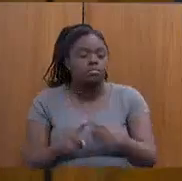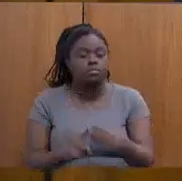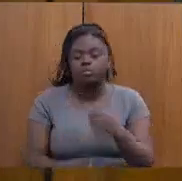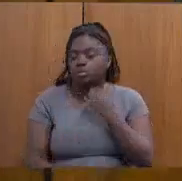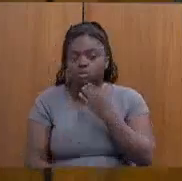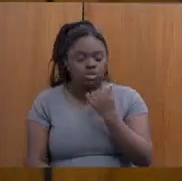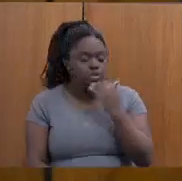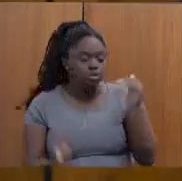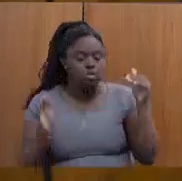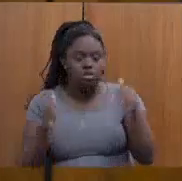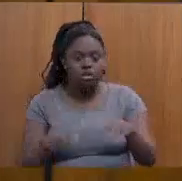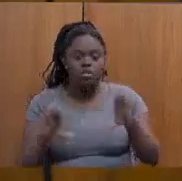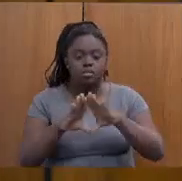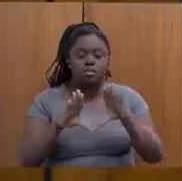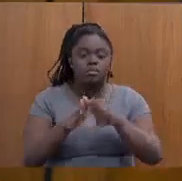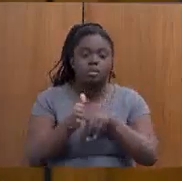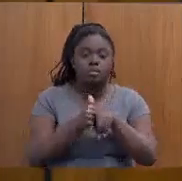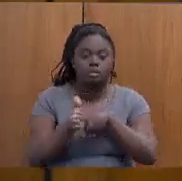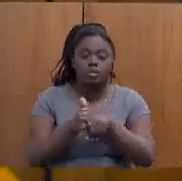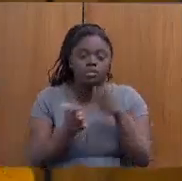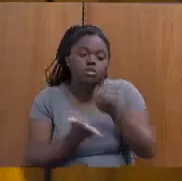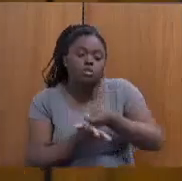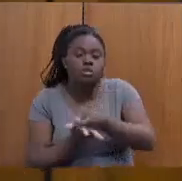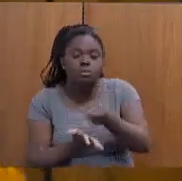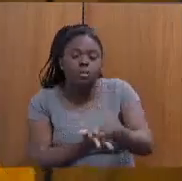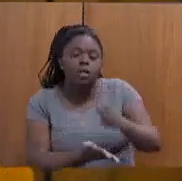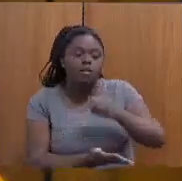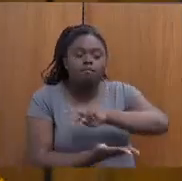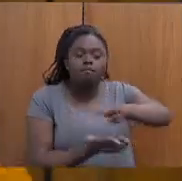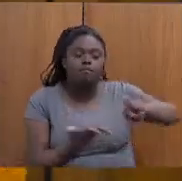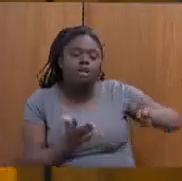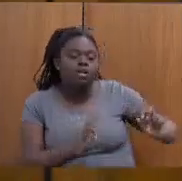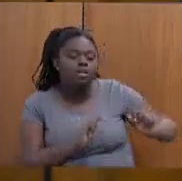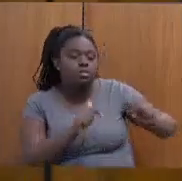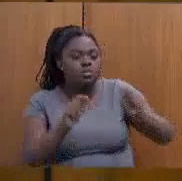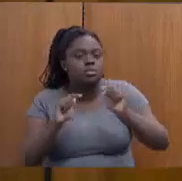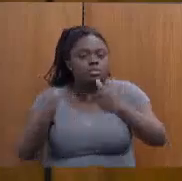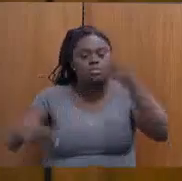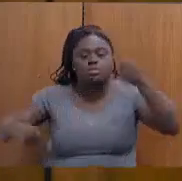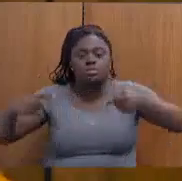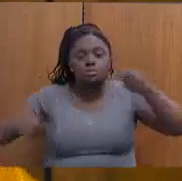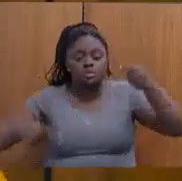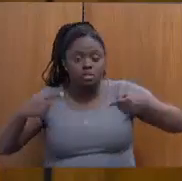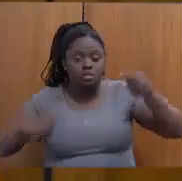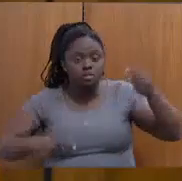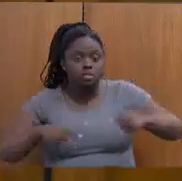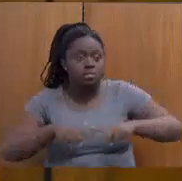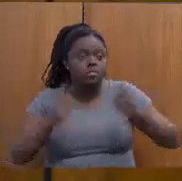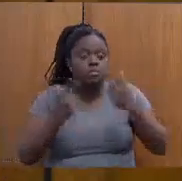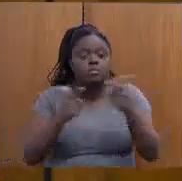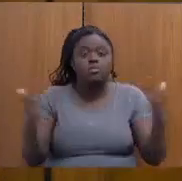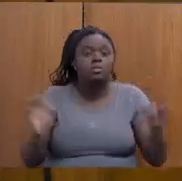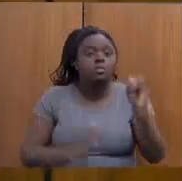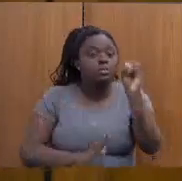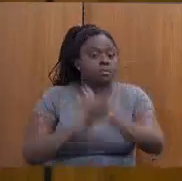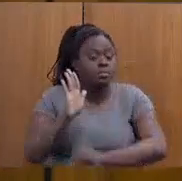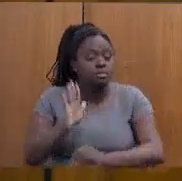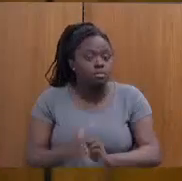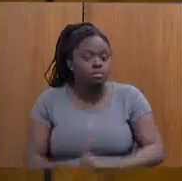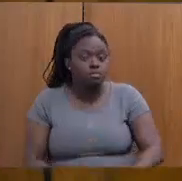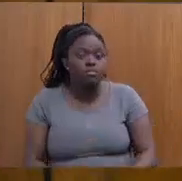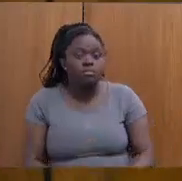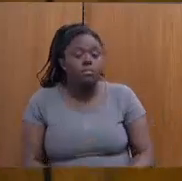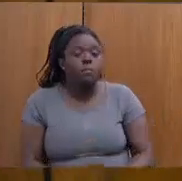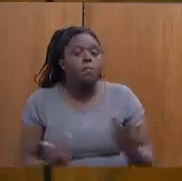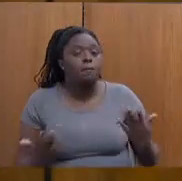vir para uma Assembleia Fiscaliza e cobrar também uma série de ações e de medidas e de políticas sem orçamento. Então, o